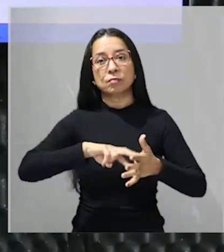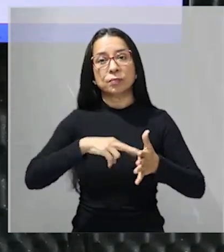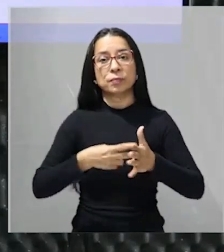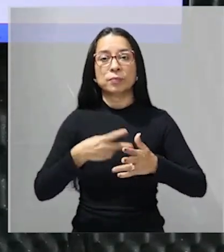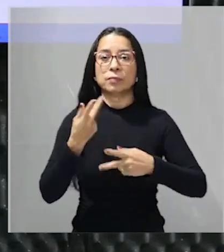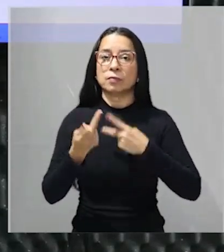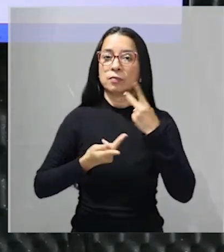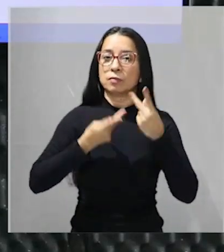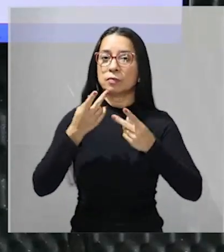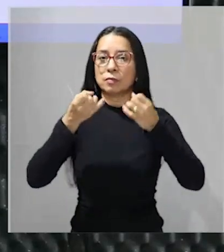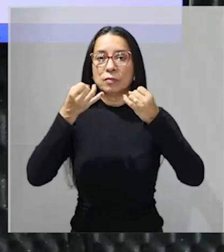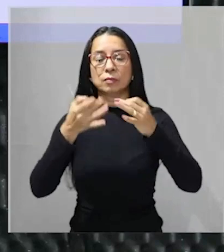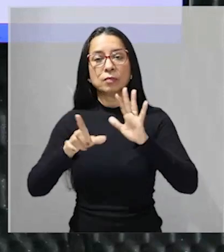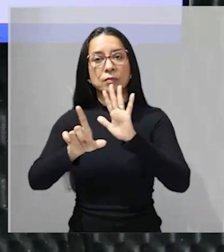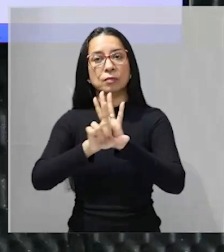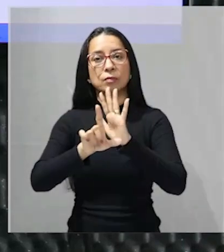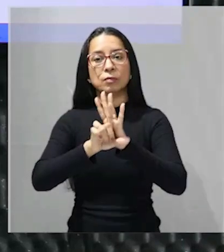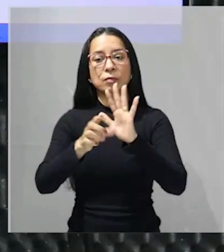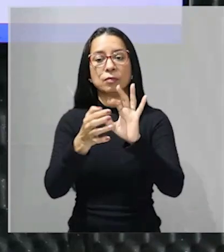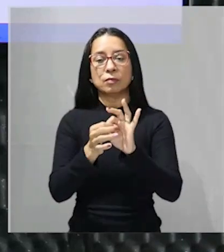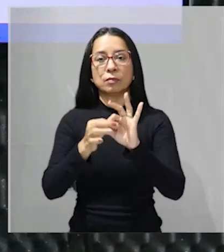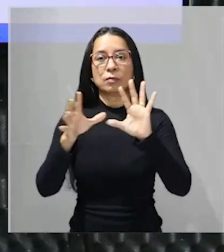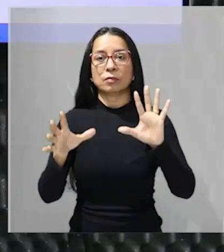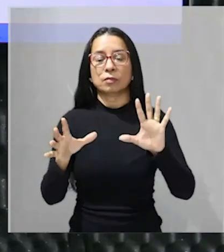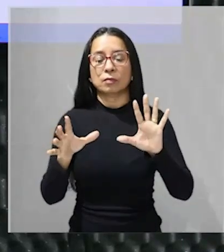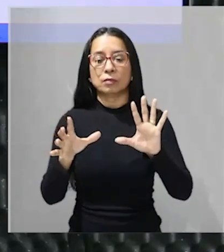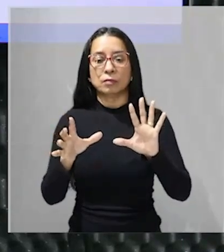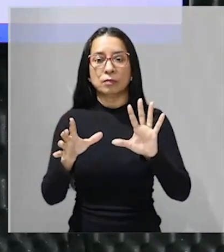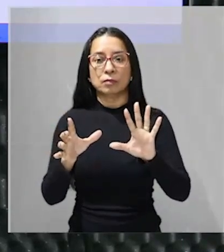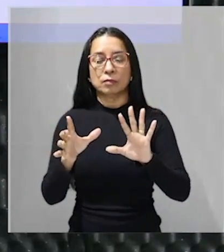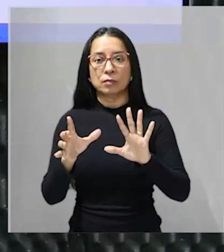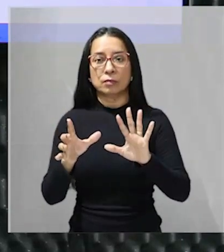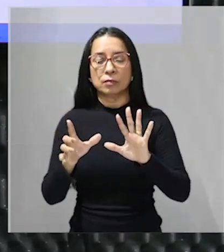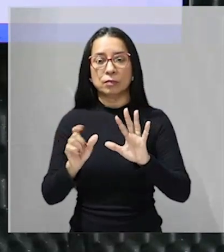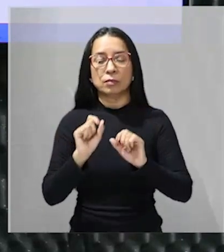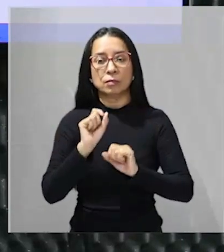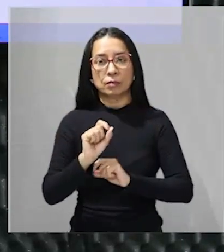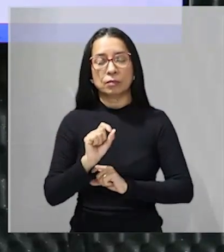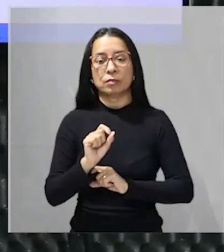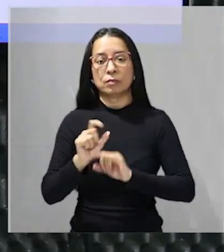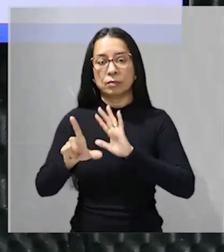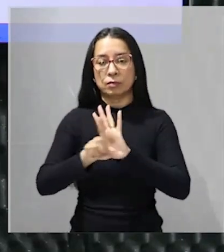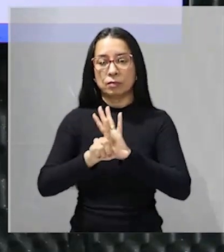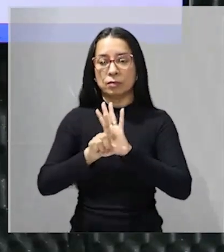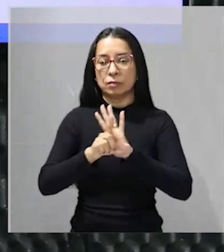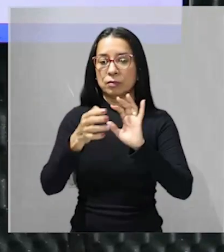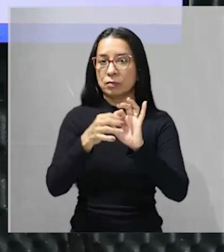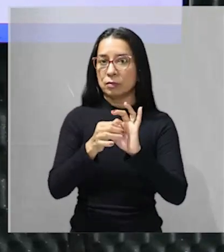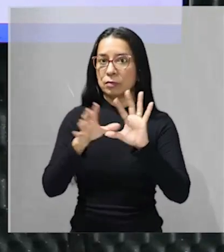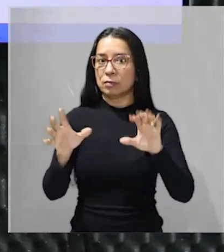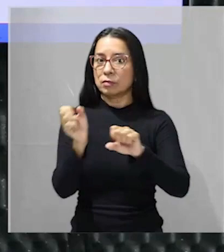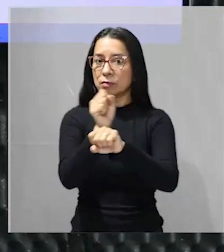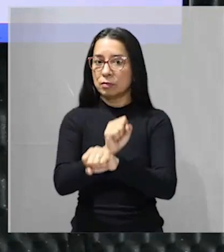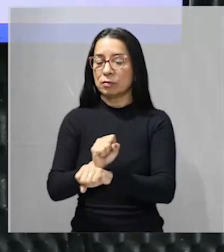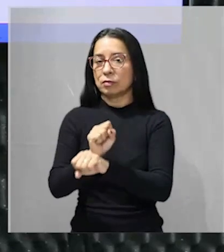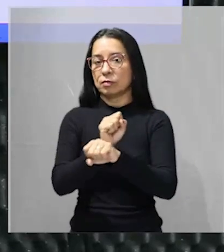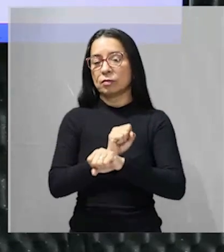falando da lei emancipatória essa é a lei abolicionista deles